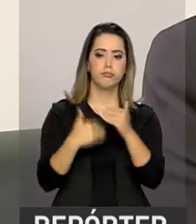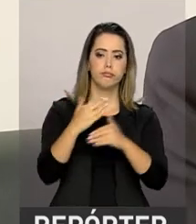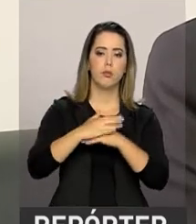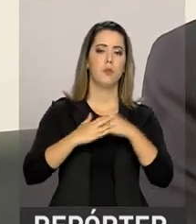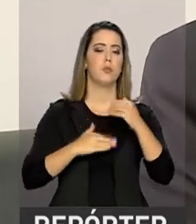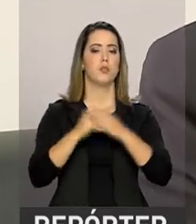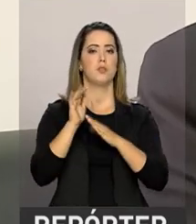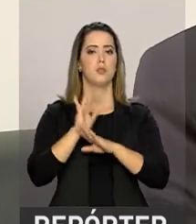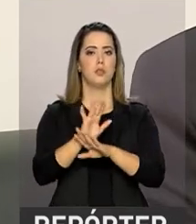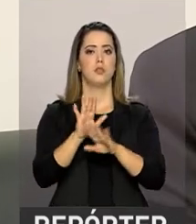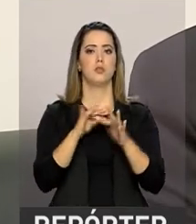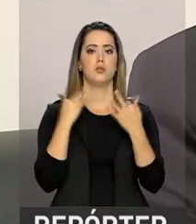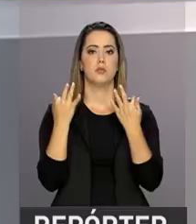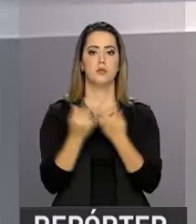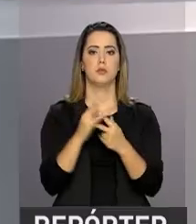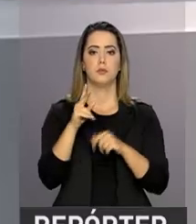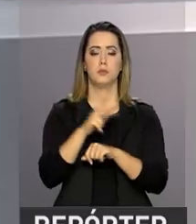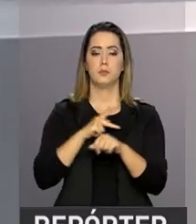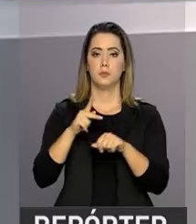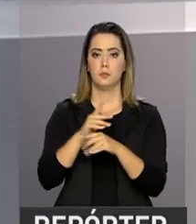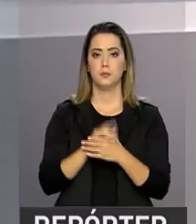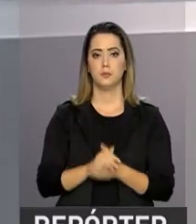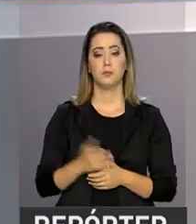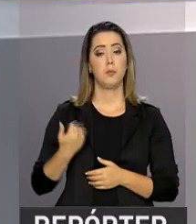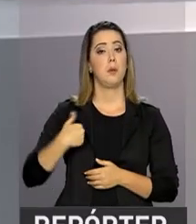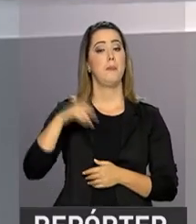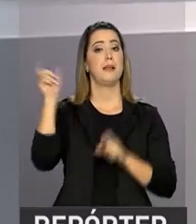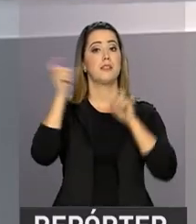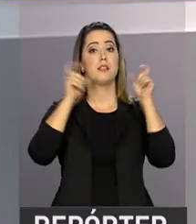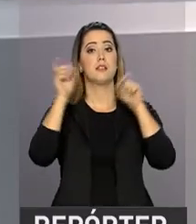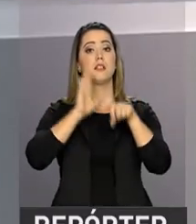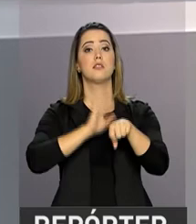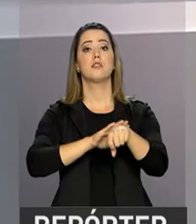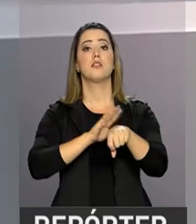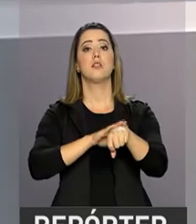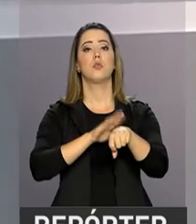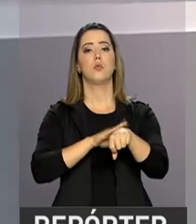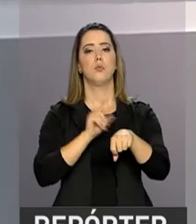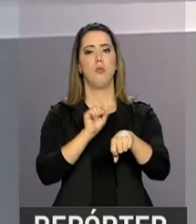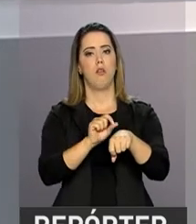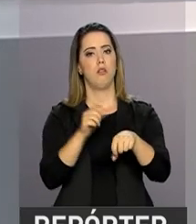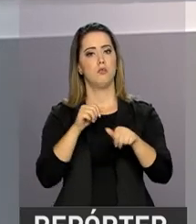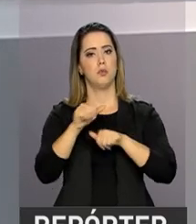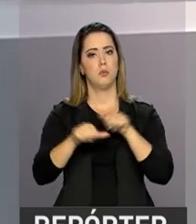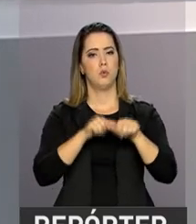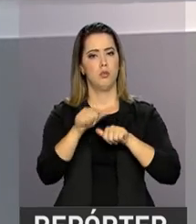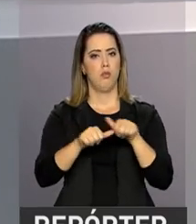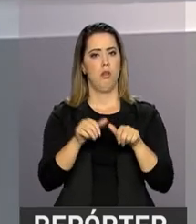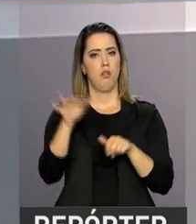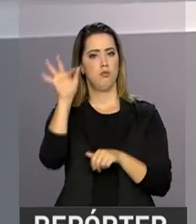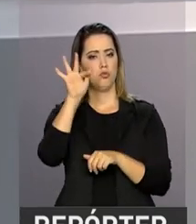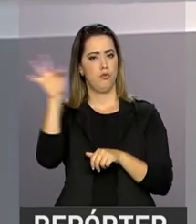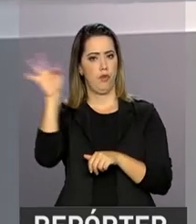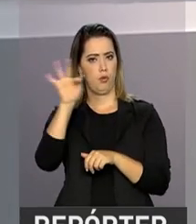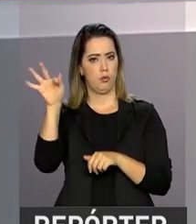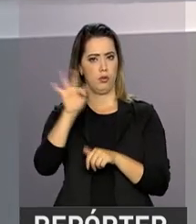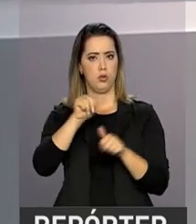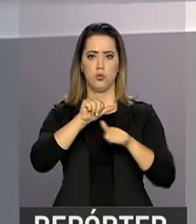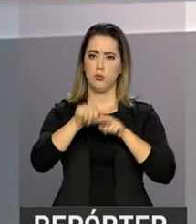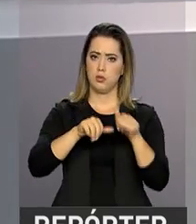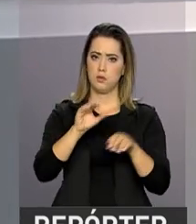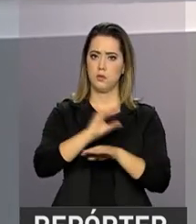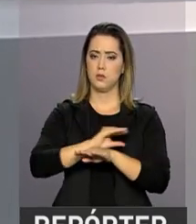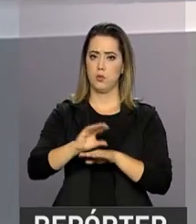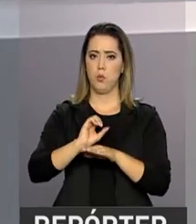contribuir para a família e para o país. Mas atenção, o prazo para quem quer mudar de faculdade, fazer transferência de curso